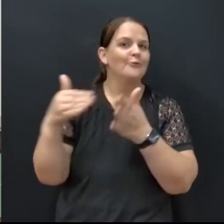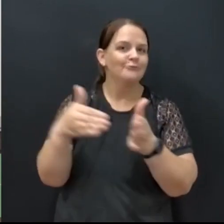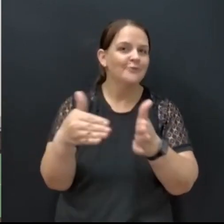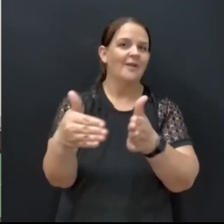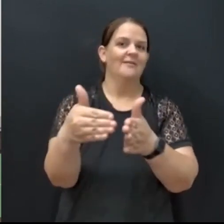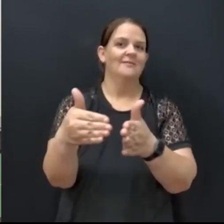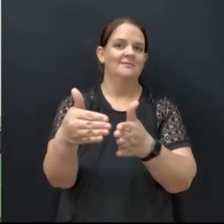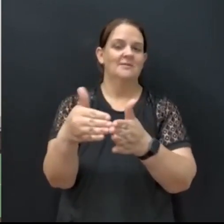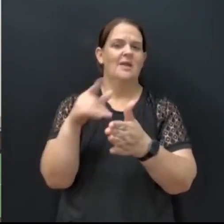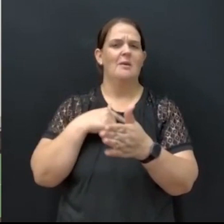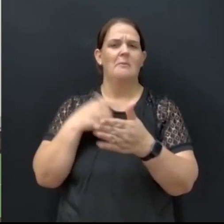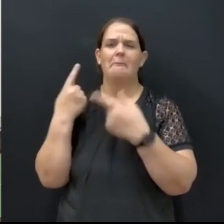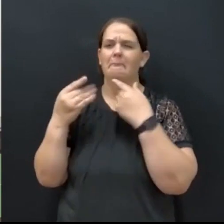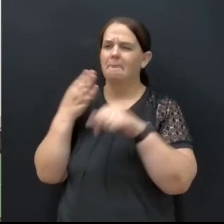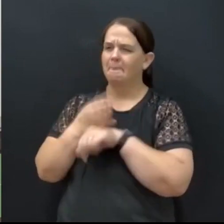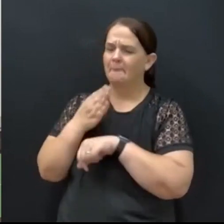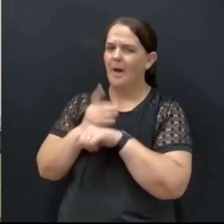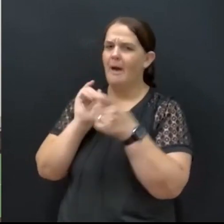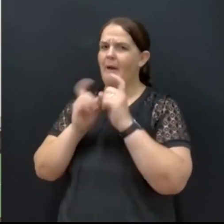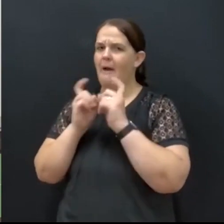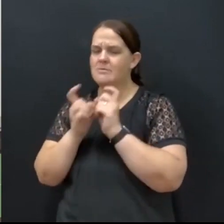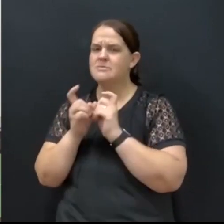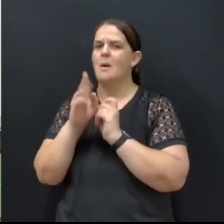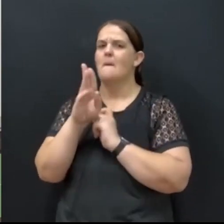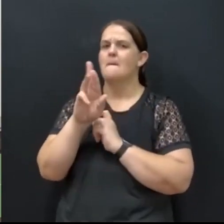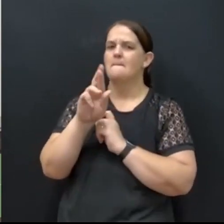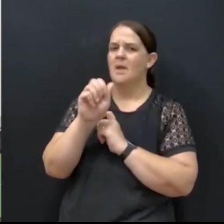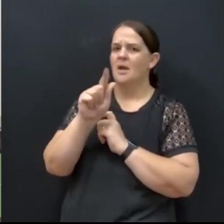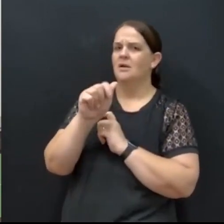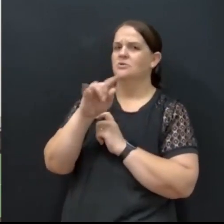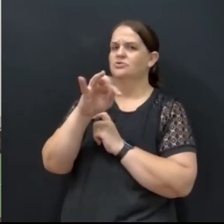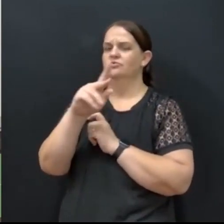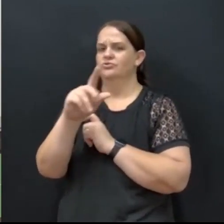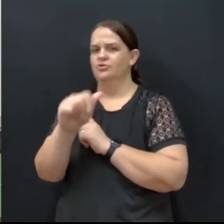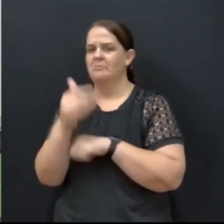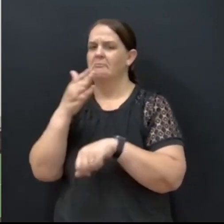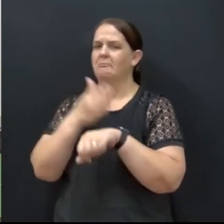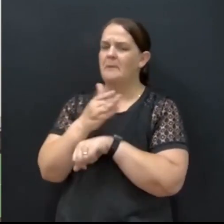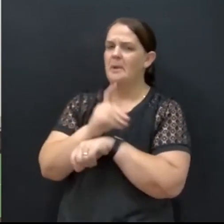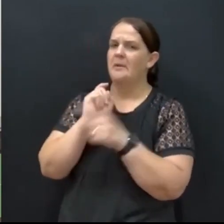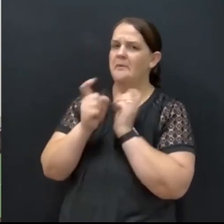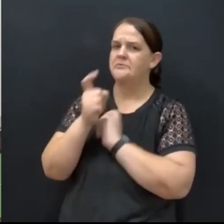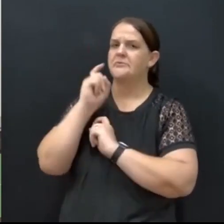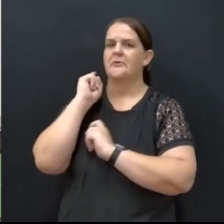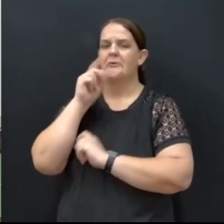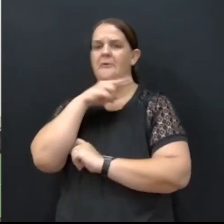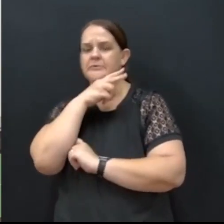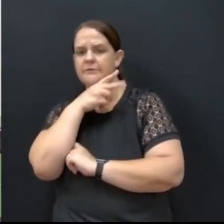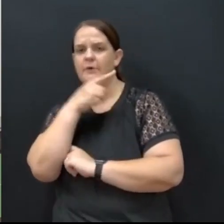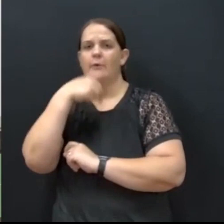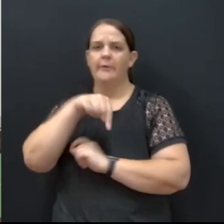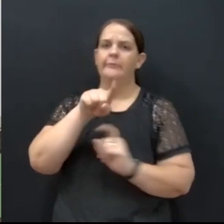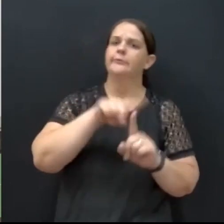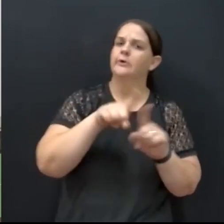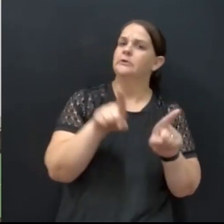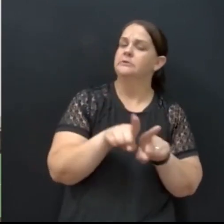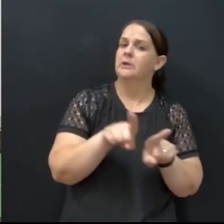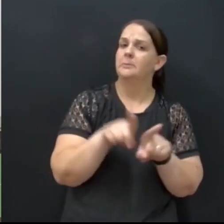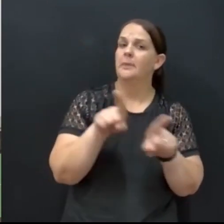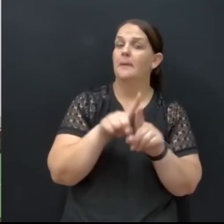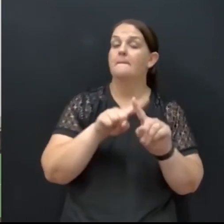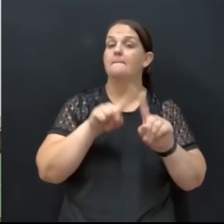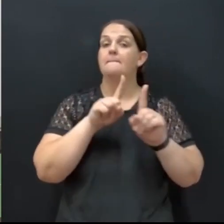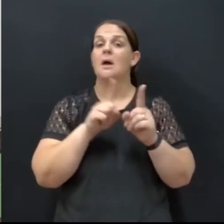participei reuniões em Bragantina participei reuniões em Cascavel participei reuniões aqui em Toledo para chegar num consenso e a estrada